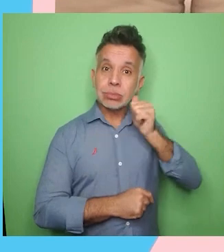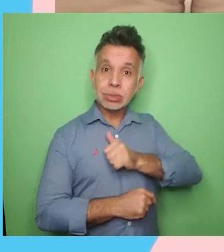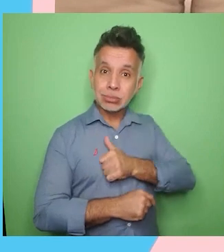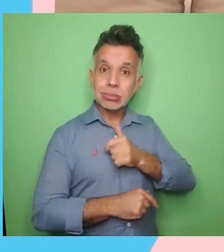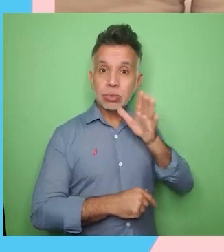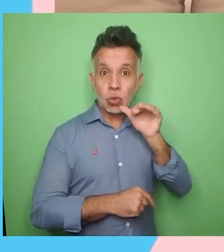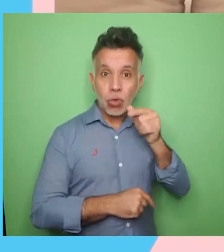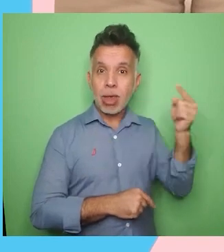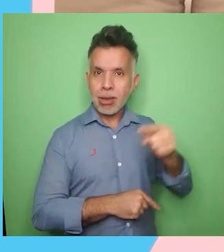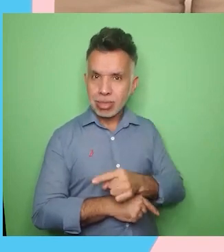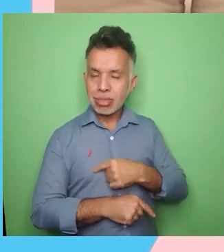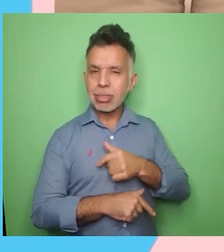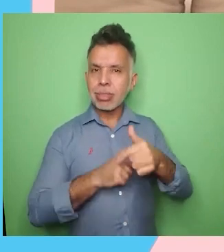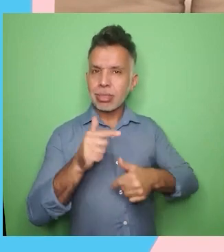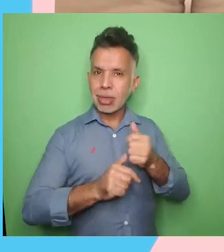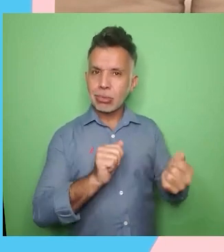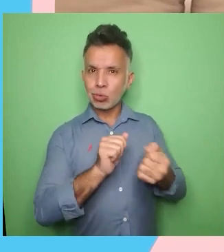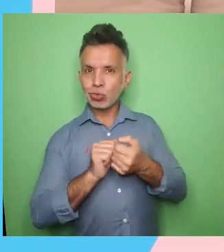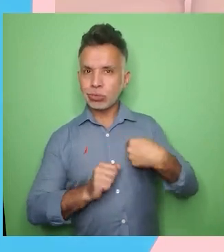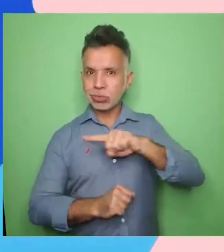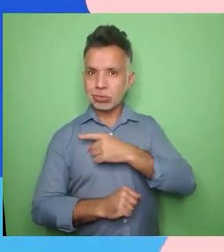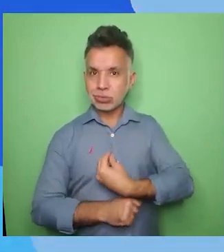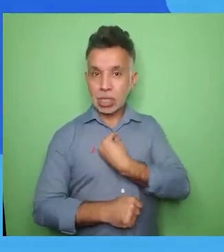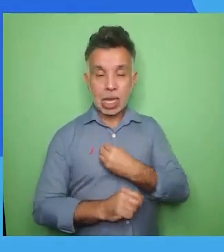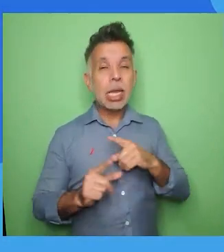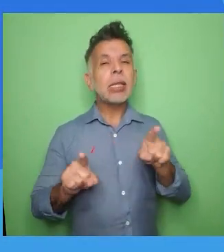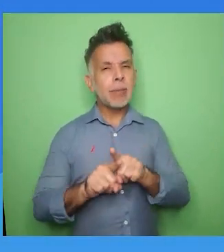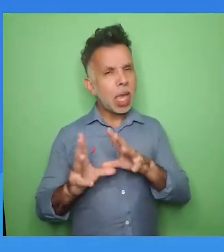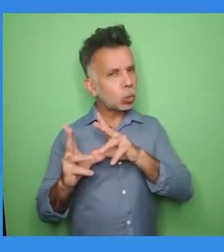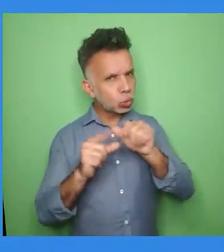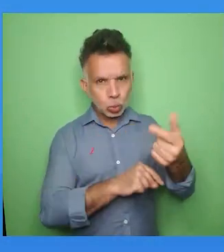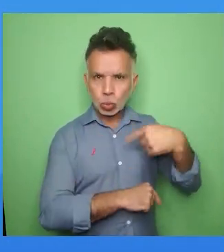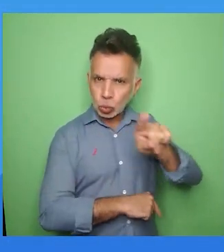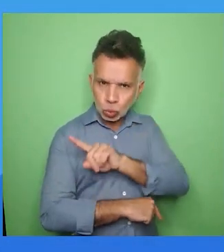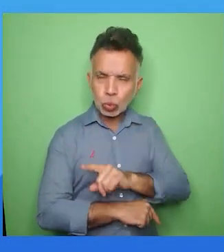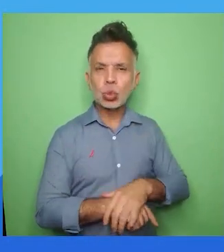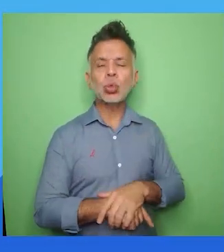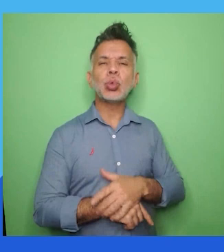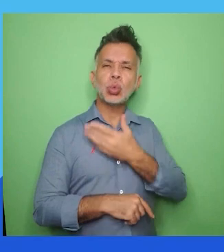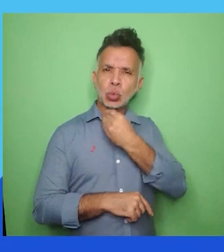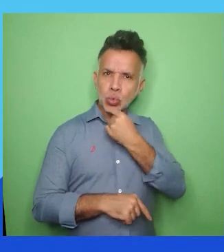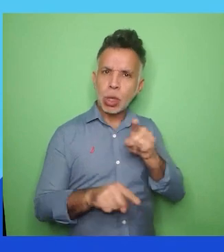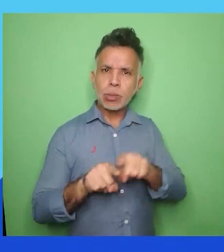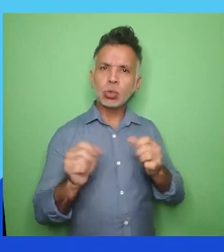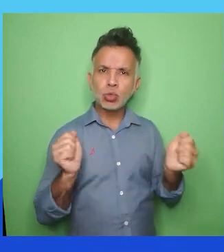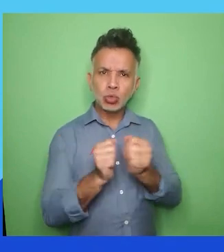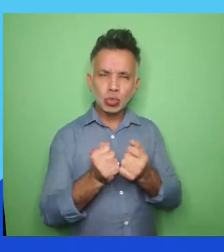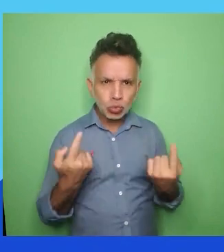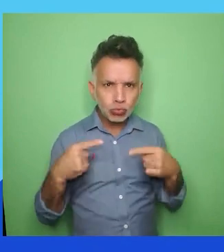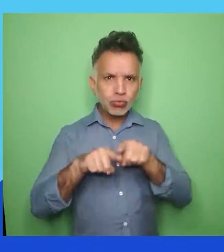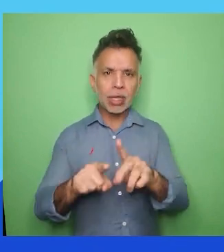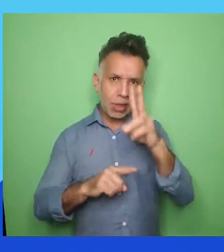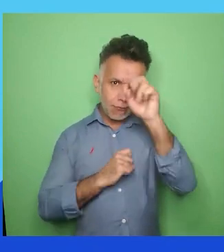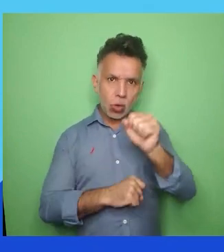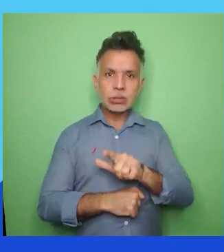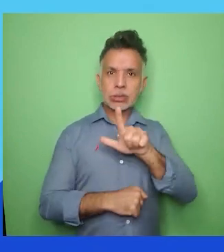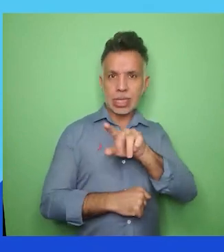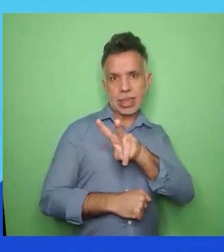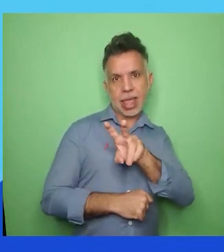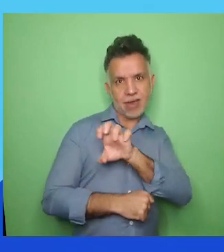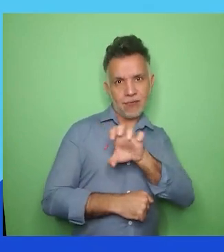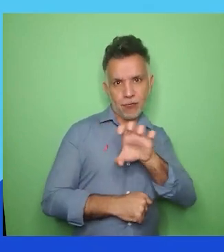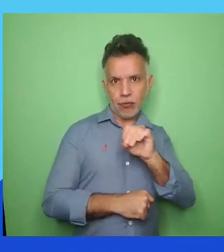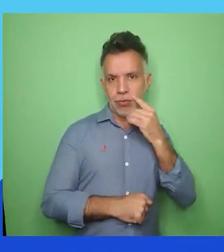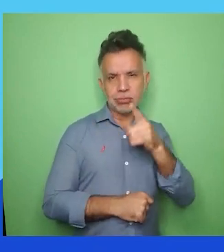que junto com as nossas mulheres faz a força da Levo. Muito obrigado, Laura. Parabéns, viu? Agora iniciaremos a divulgação